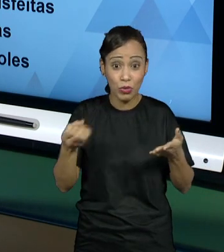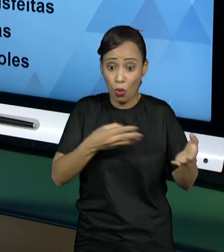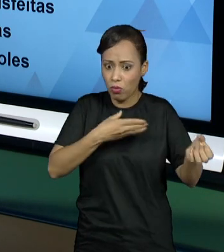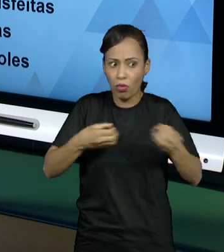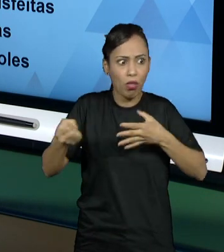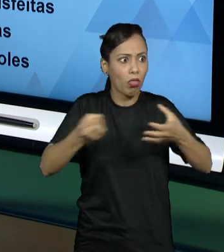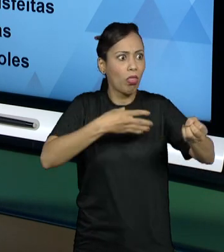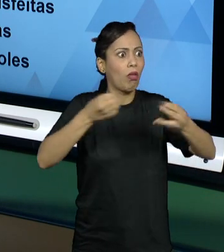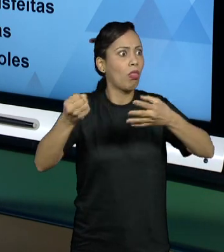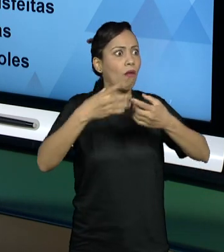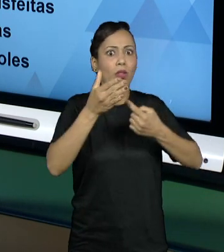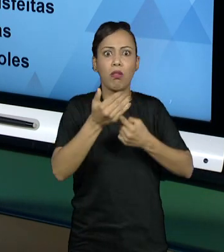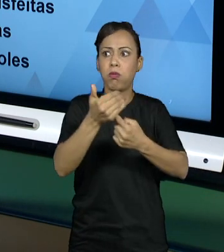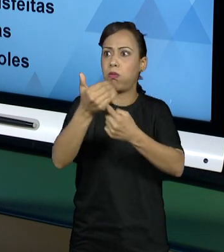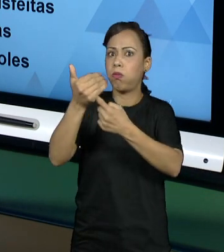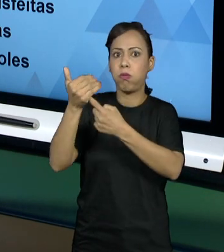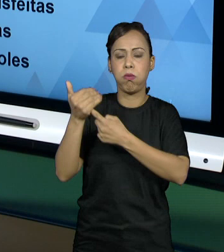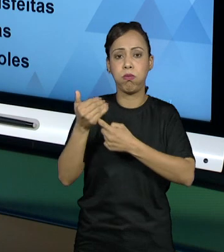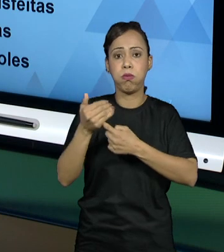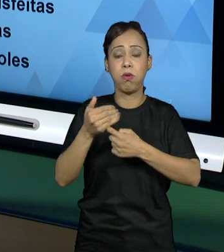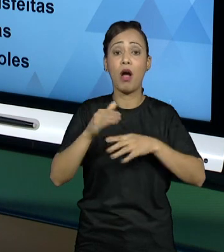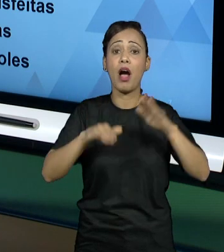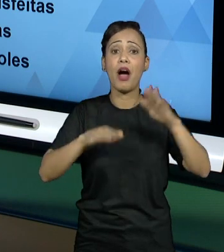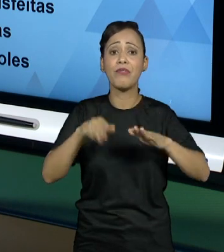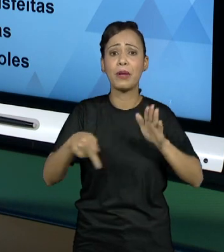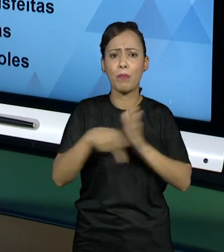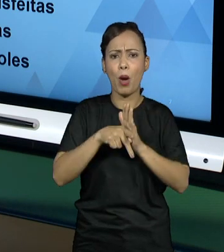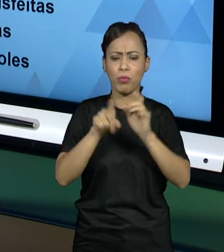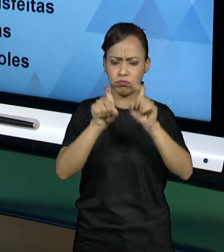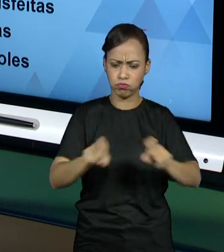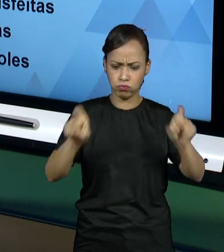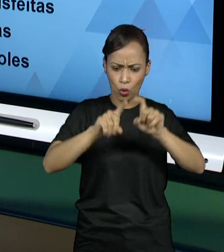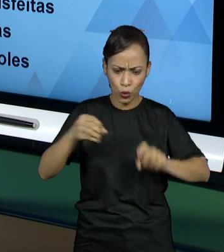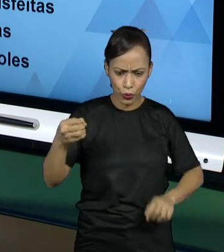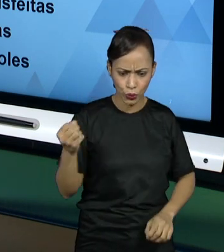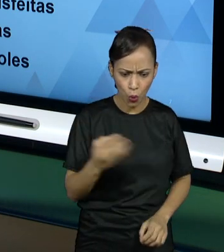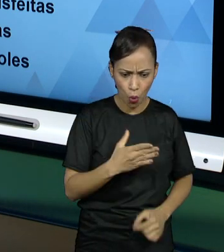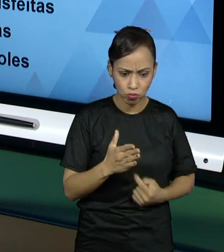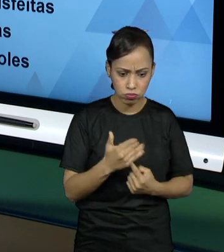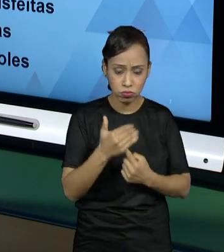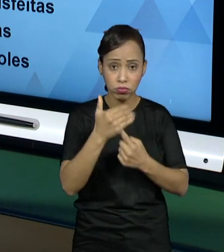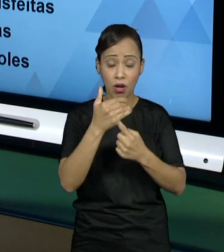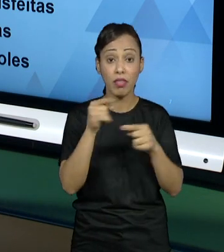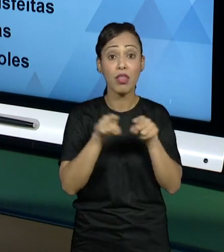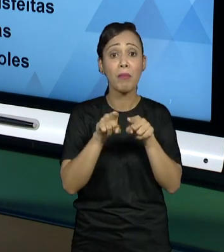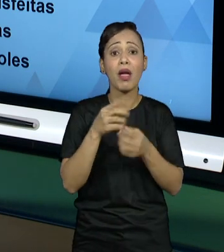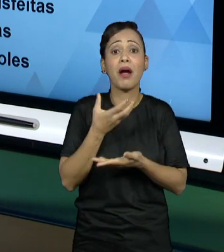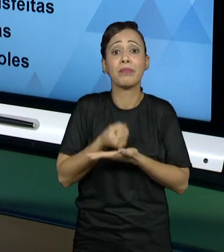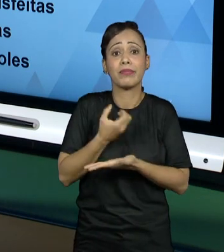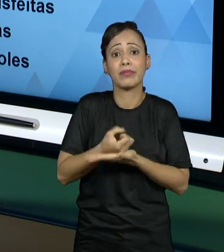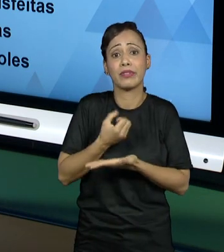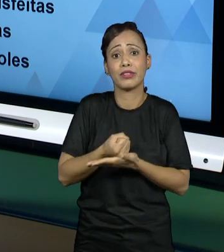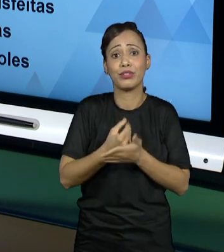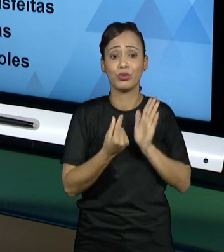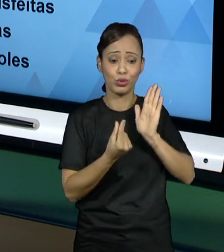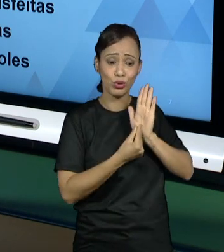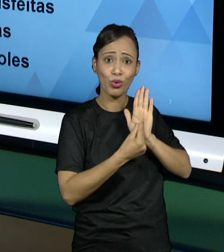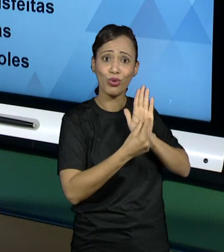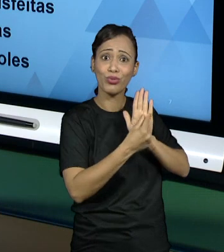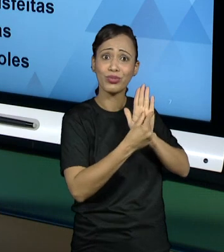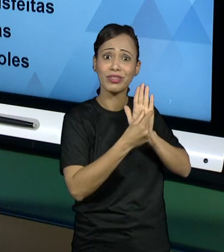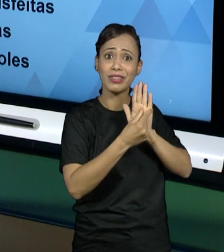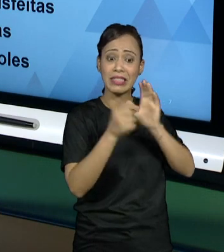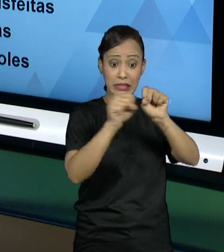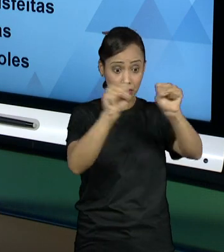sejam tecnologias físicas mesmo, rádios, equipamentos, ou mesmo aplicativos, software, sistemas que